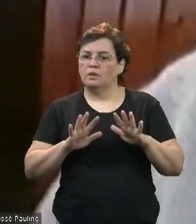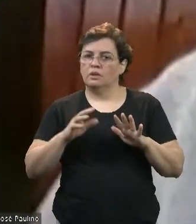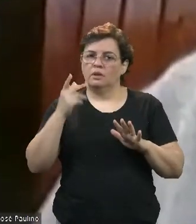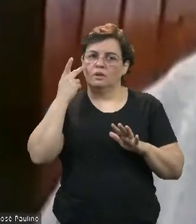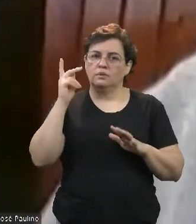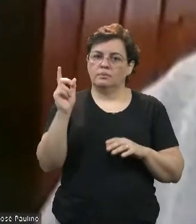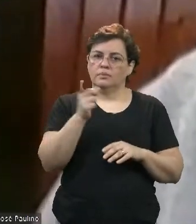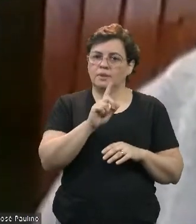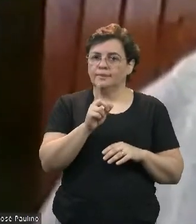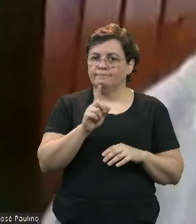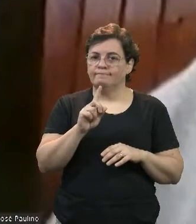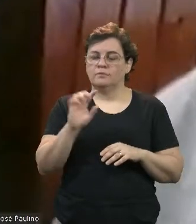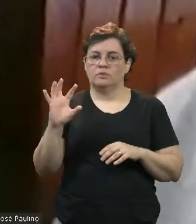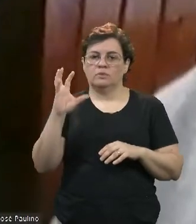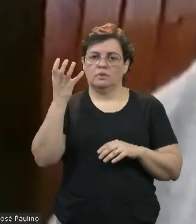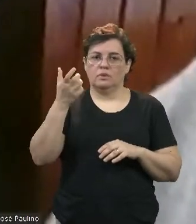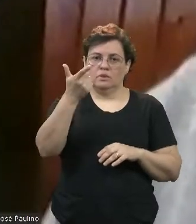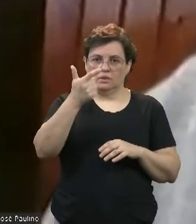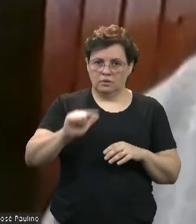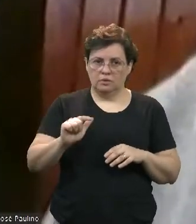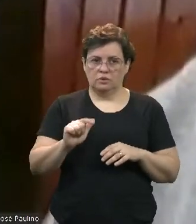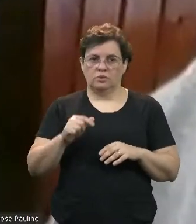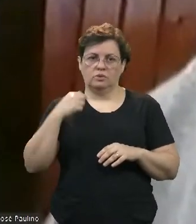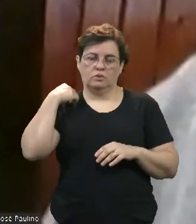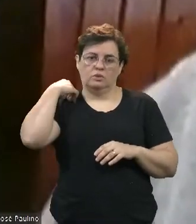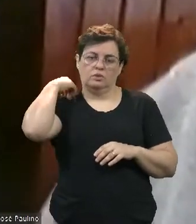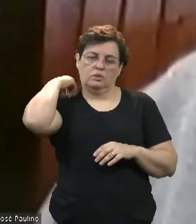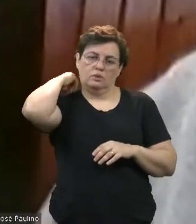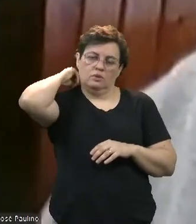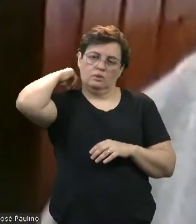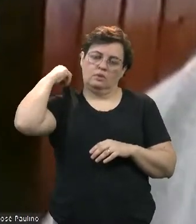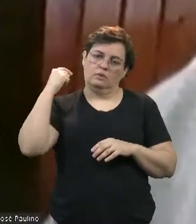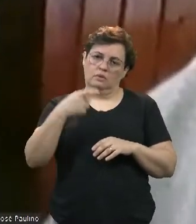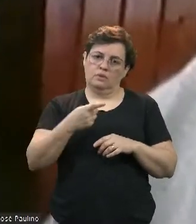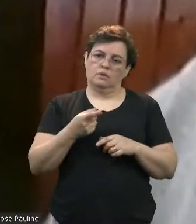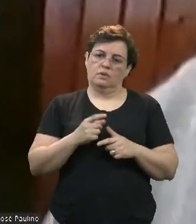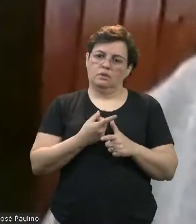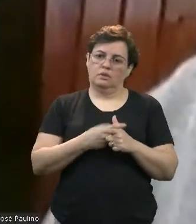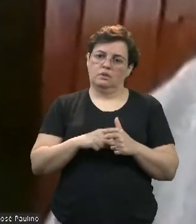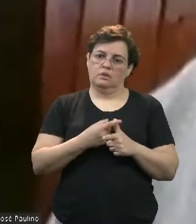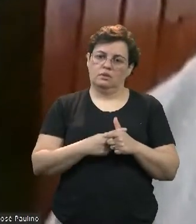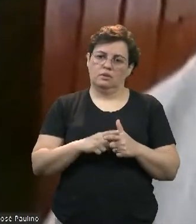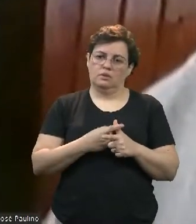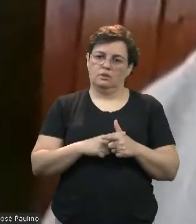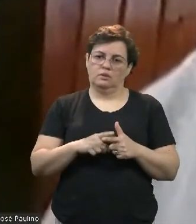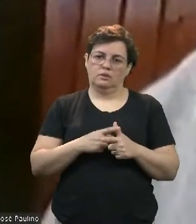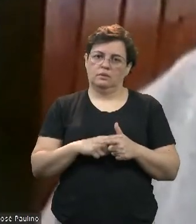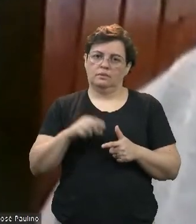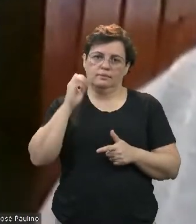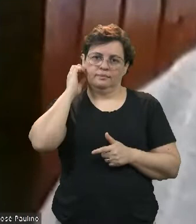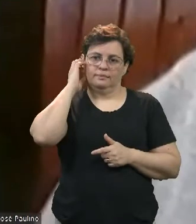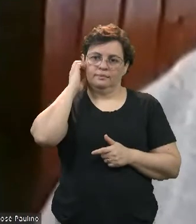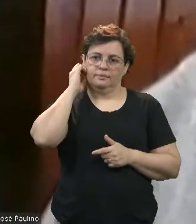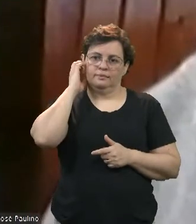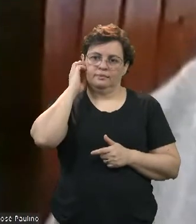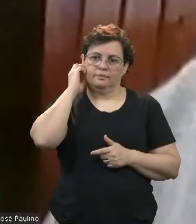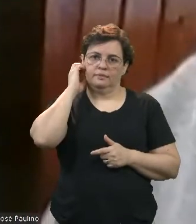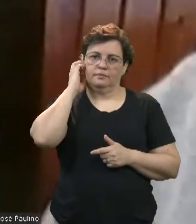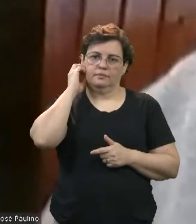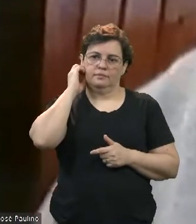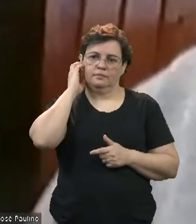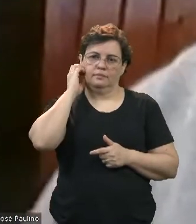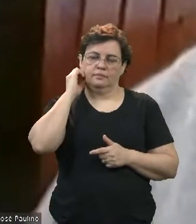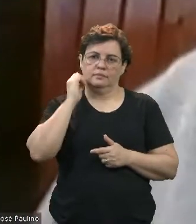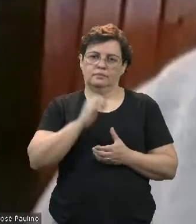causa mais prejuízo emocional para os trabalhadores e servidores públicos municipais. e o intuito